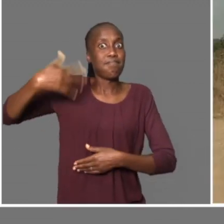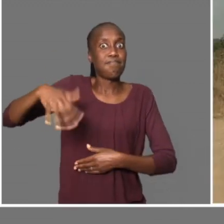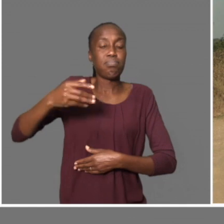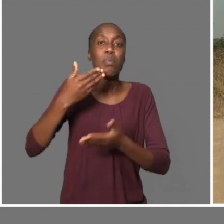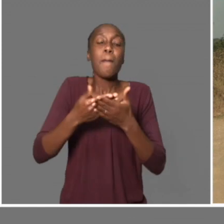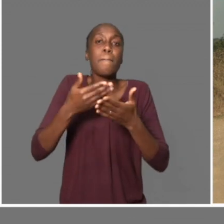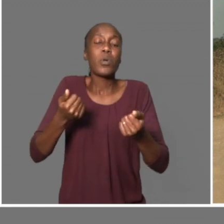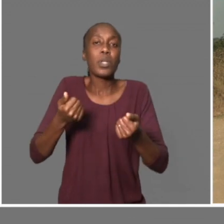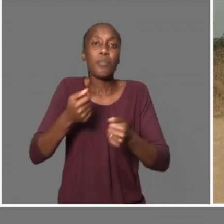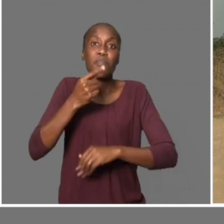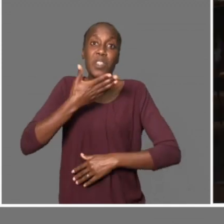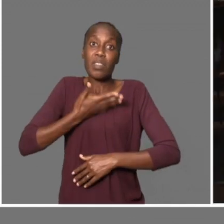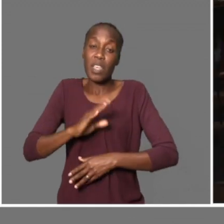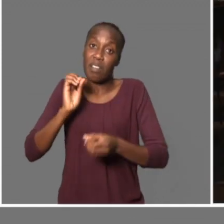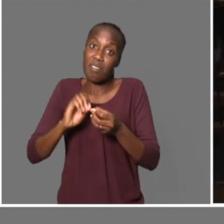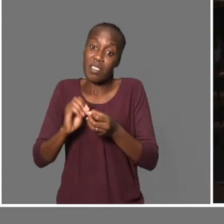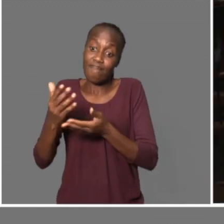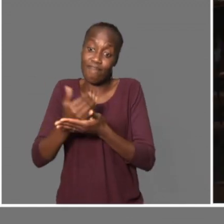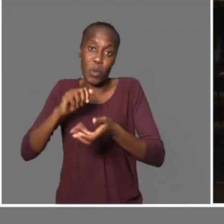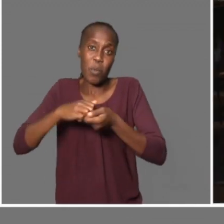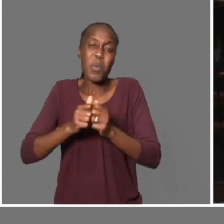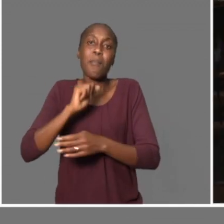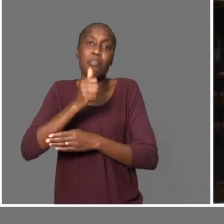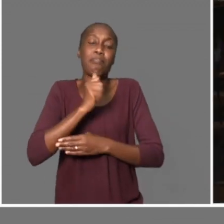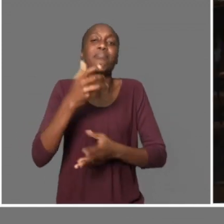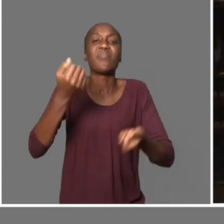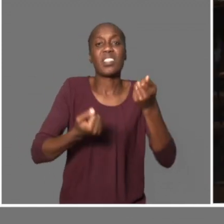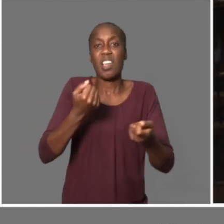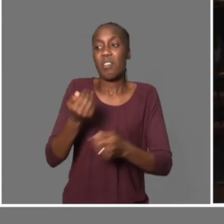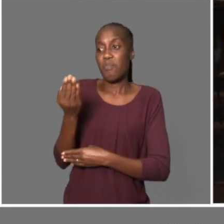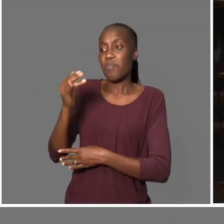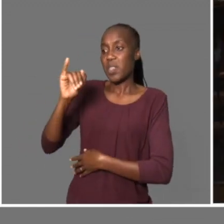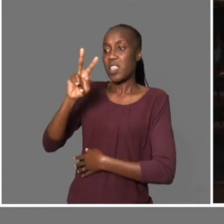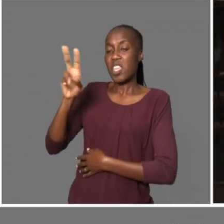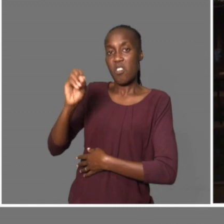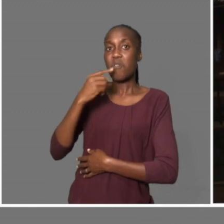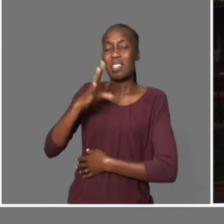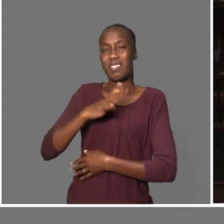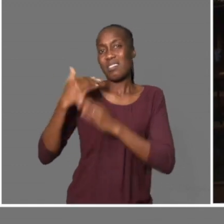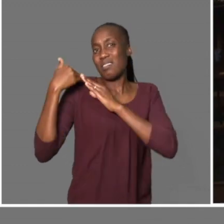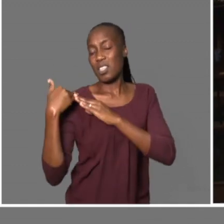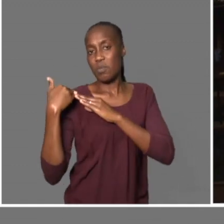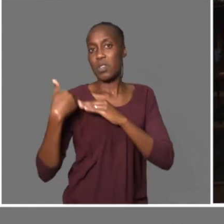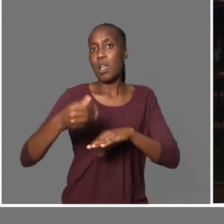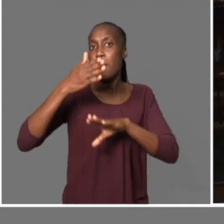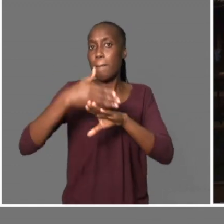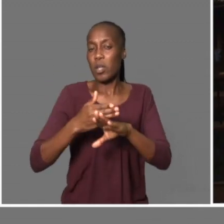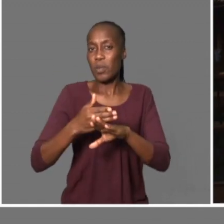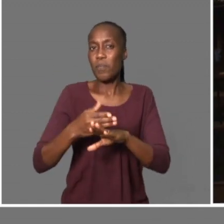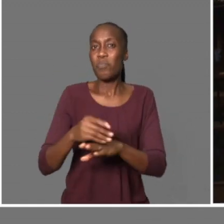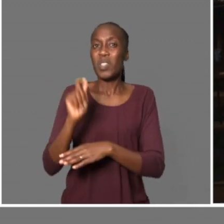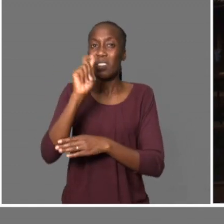que os chapos até arriscam a aplicar valores quase inocentáveis, porque eles querem compensar